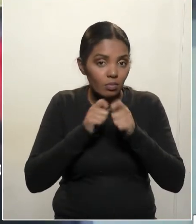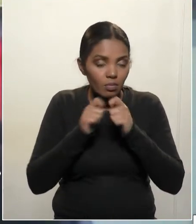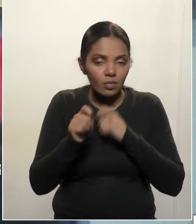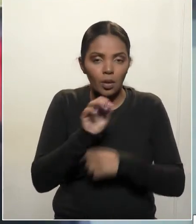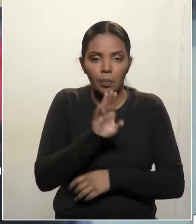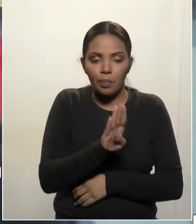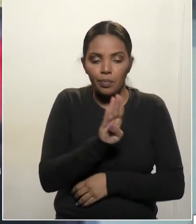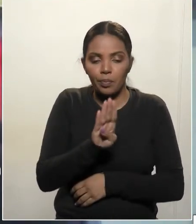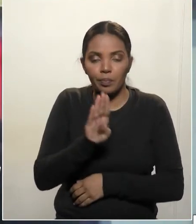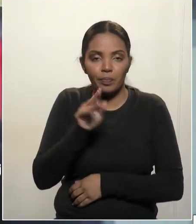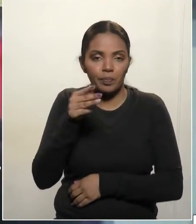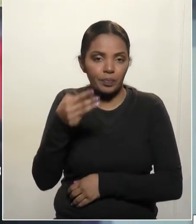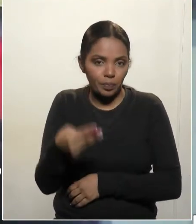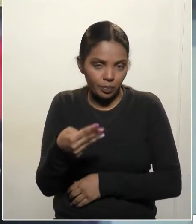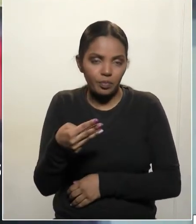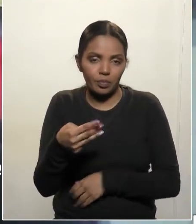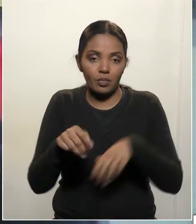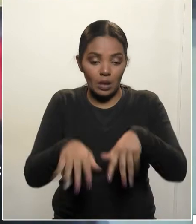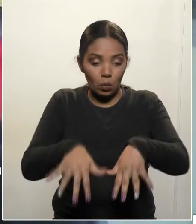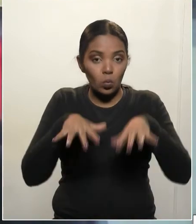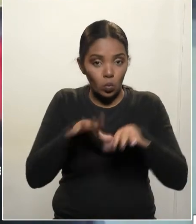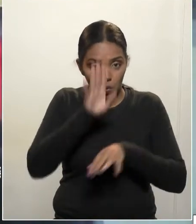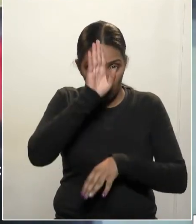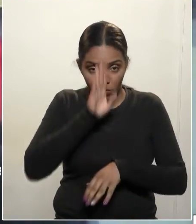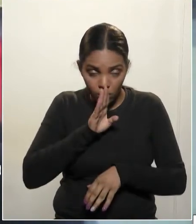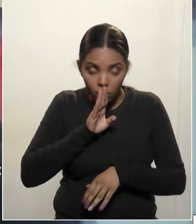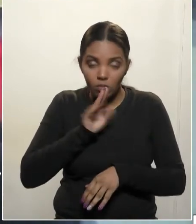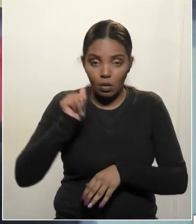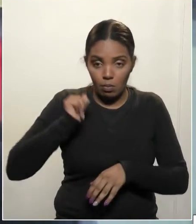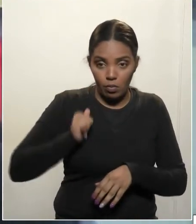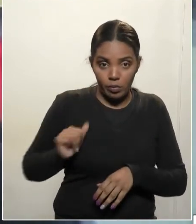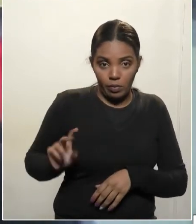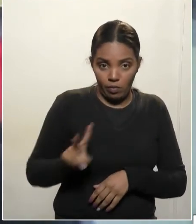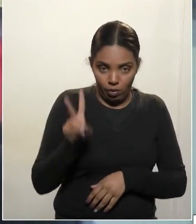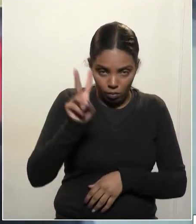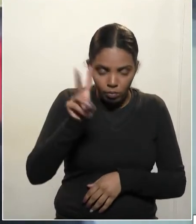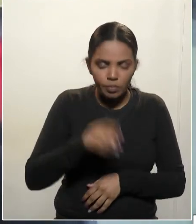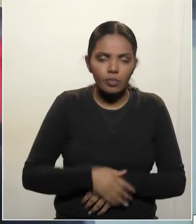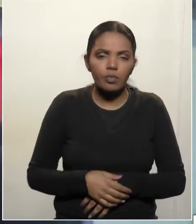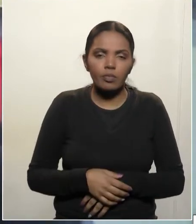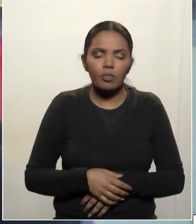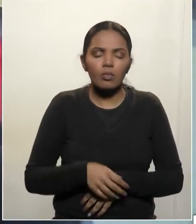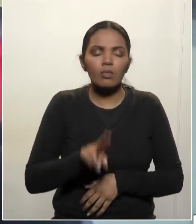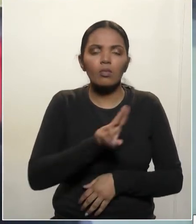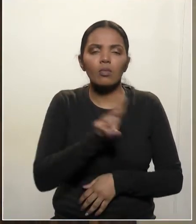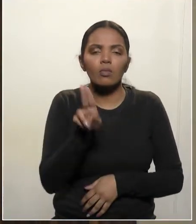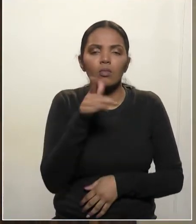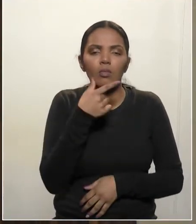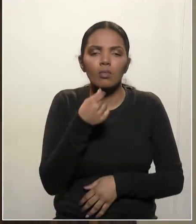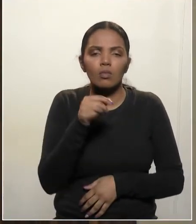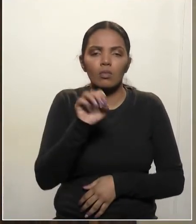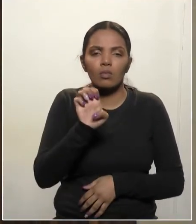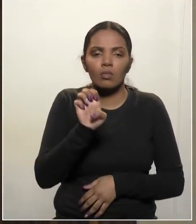BB3, audiência pública feita na Bolsa de Valores, na semana passada, para o senhor Wendel de Oliveira.